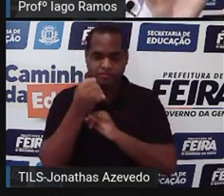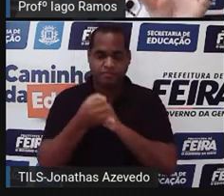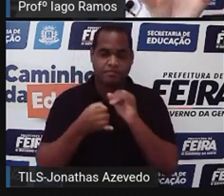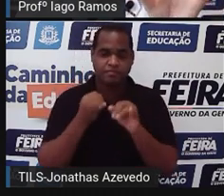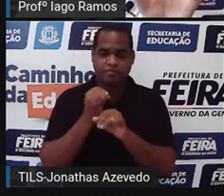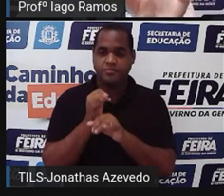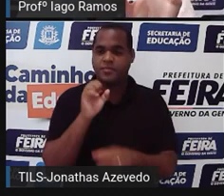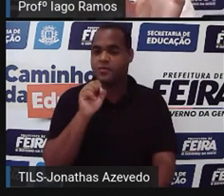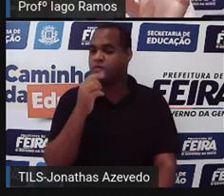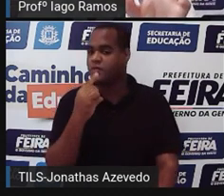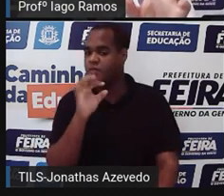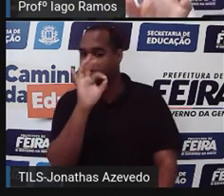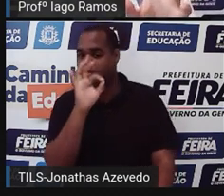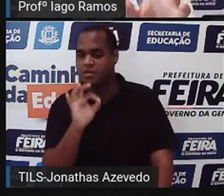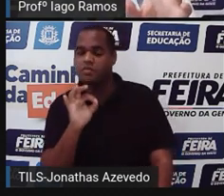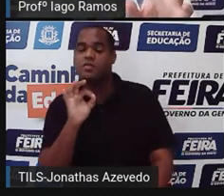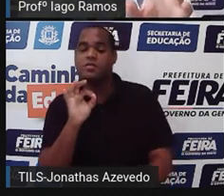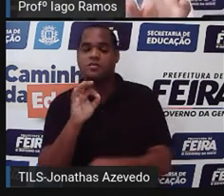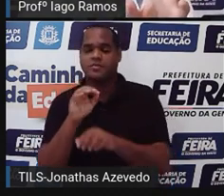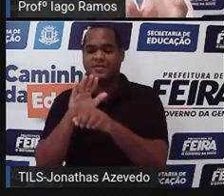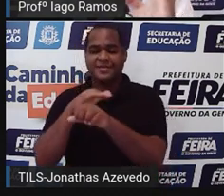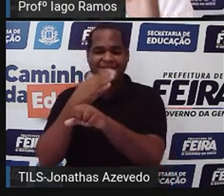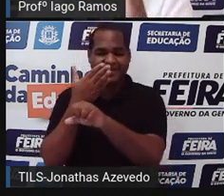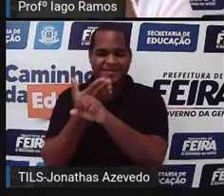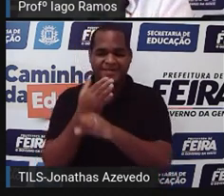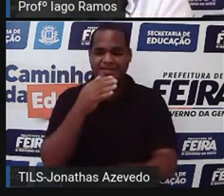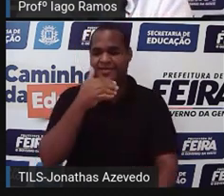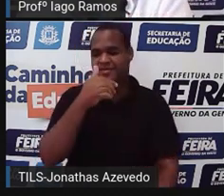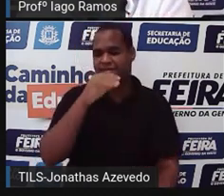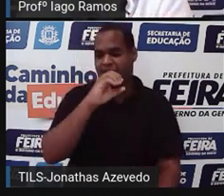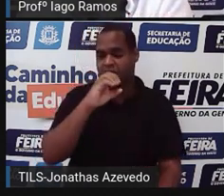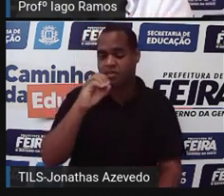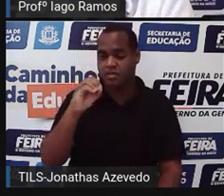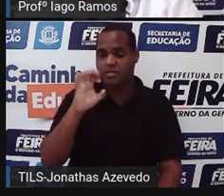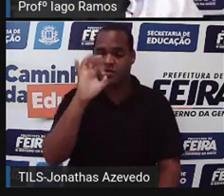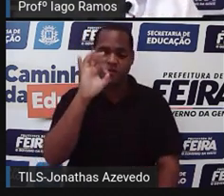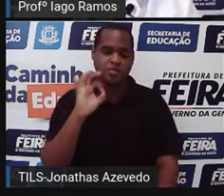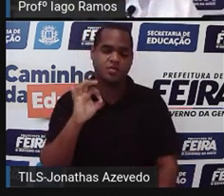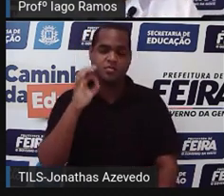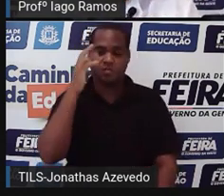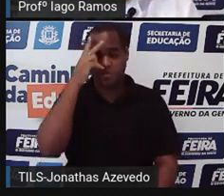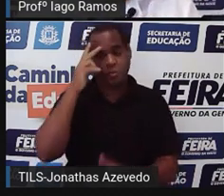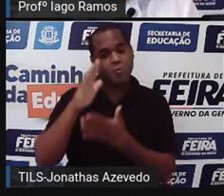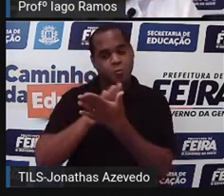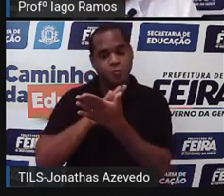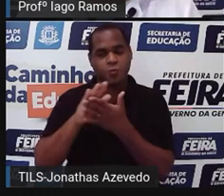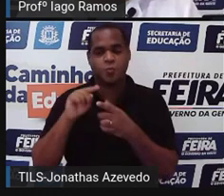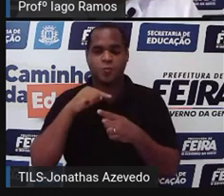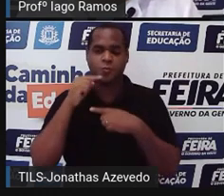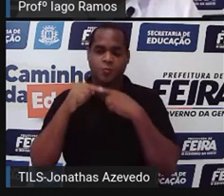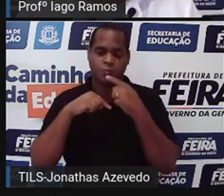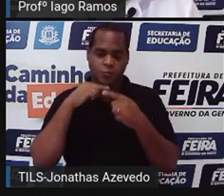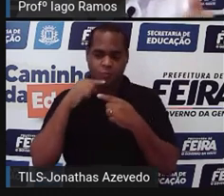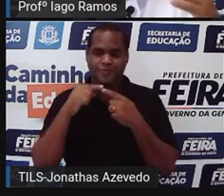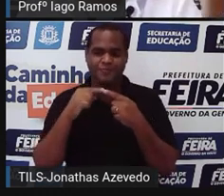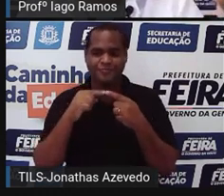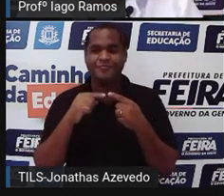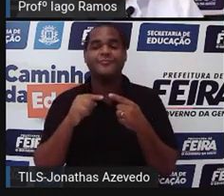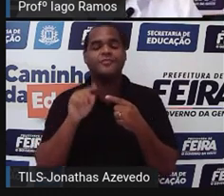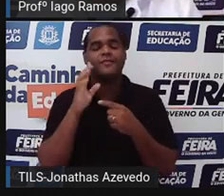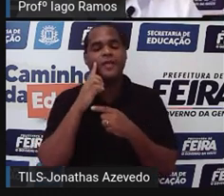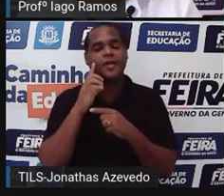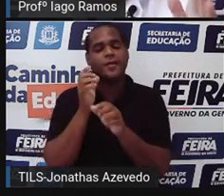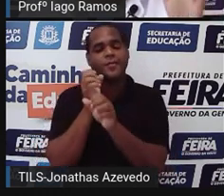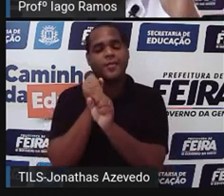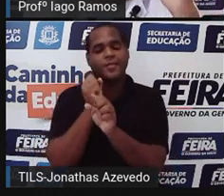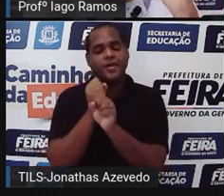81% até 100%, tem as pessoas que não acessaram. Então, quanto é